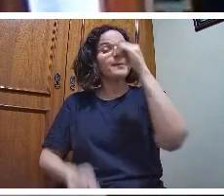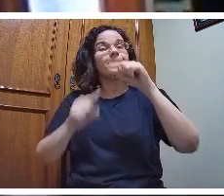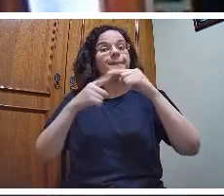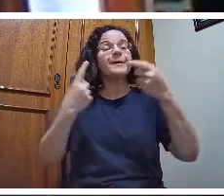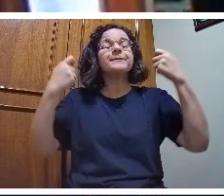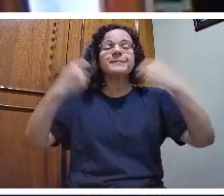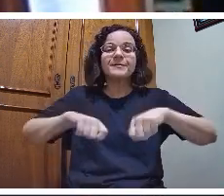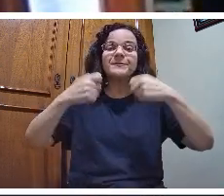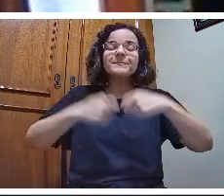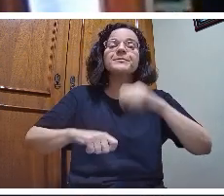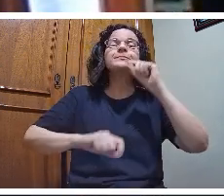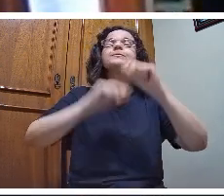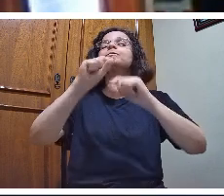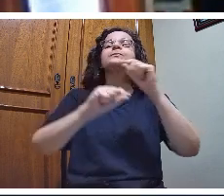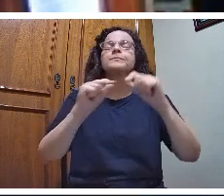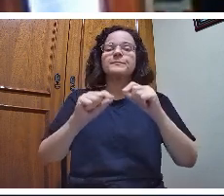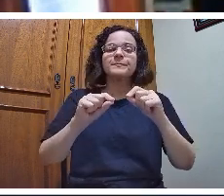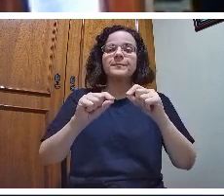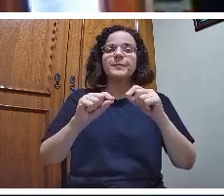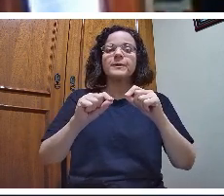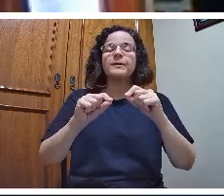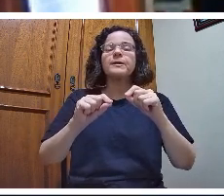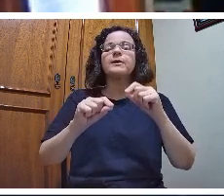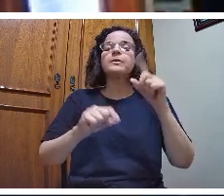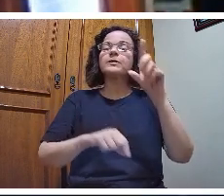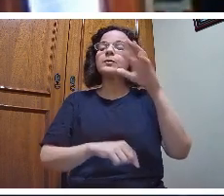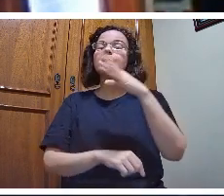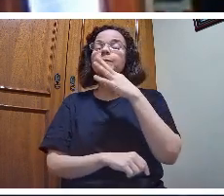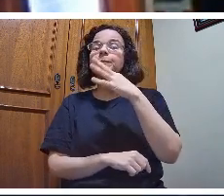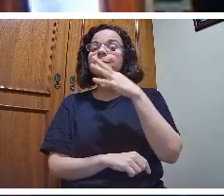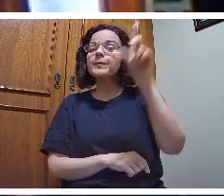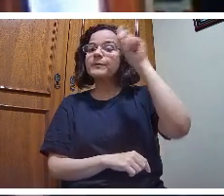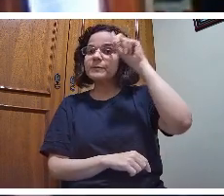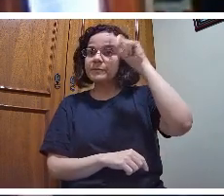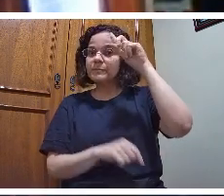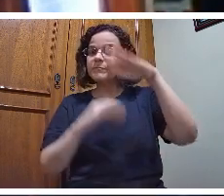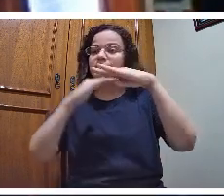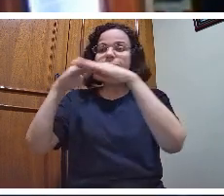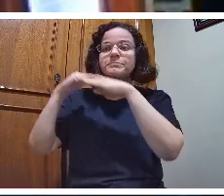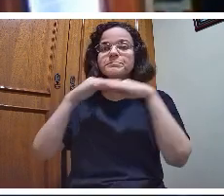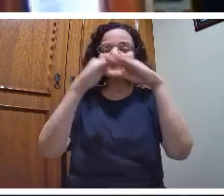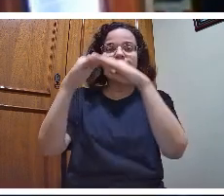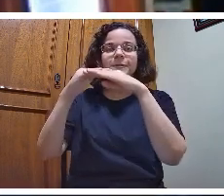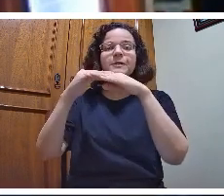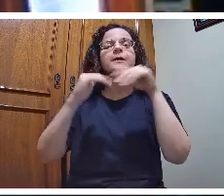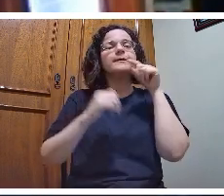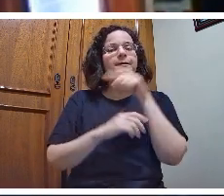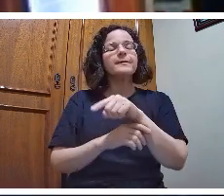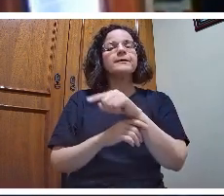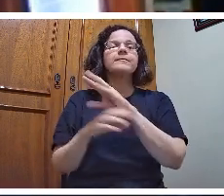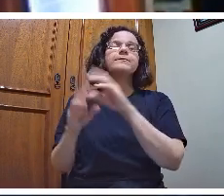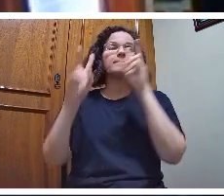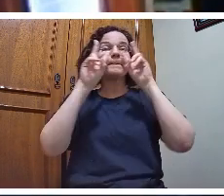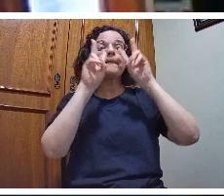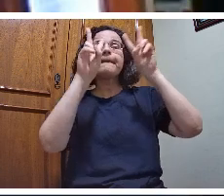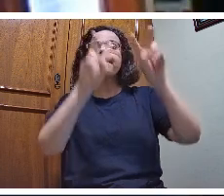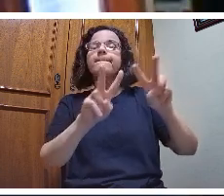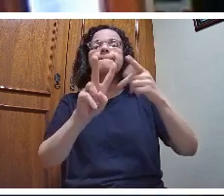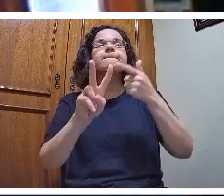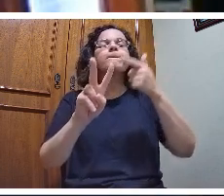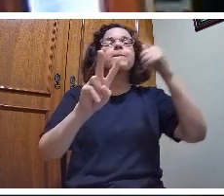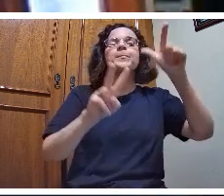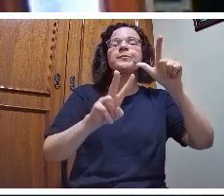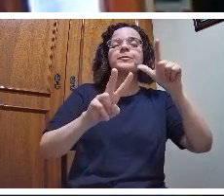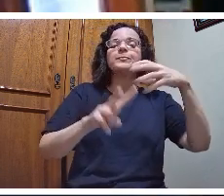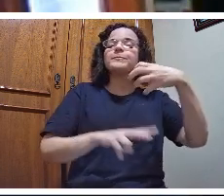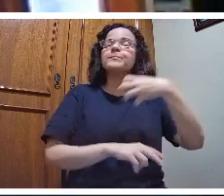o conhecimento cotidiano do senso comum ele seja visto com outros olhos que nem